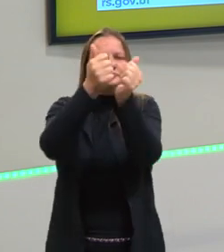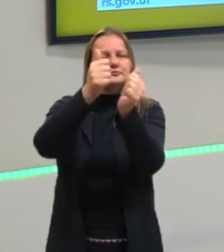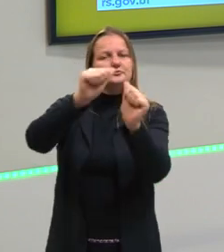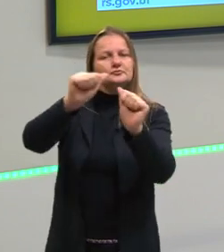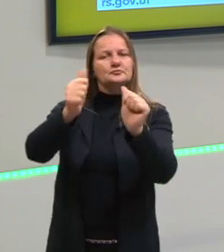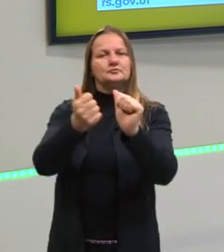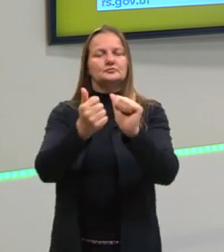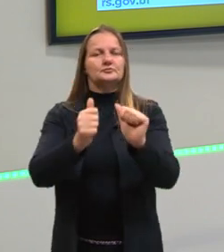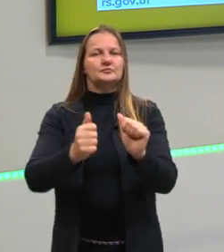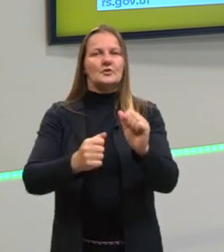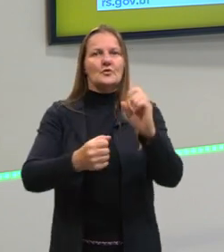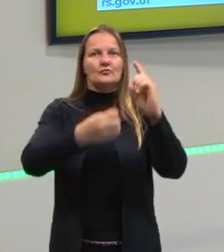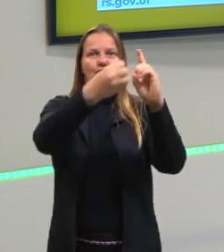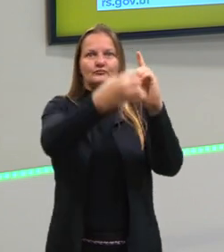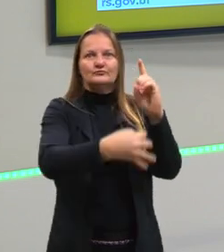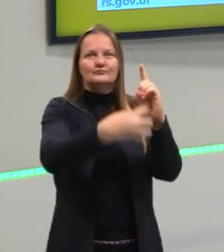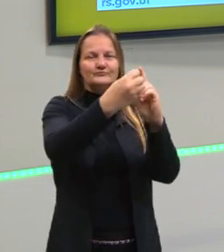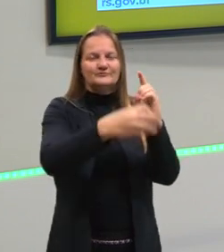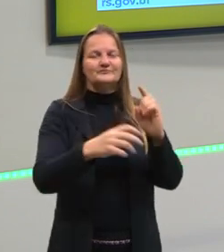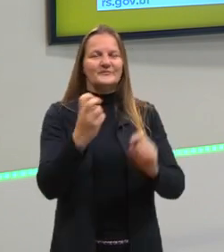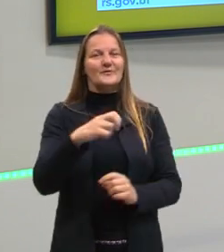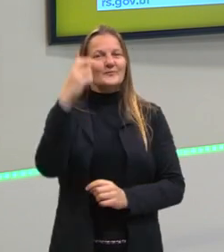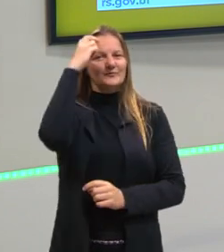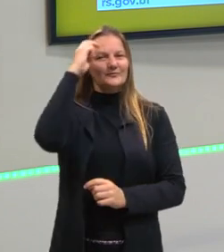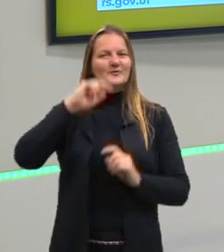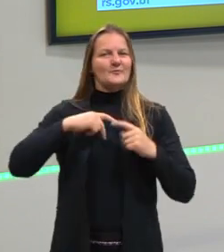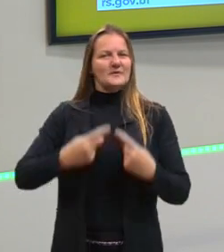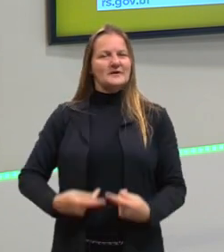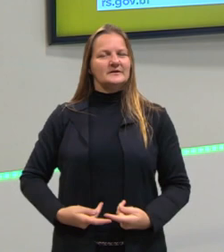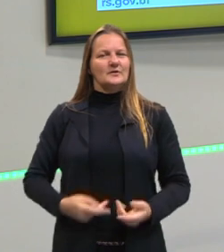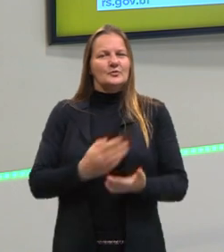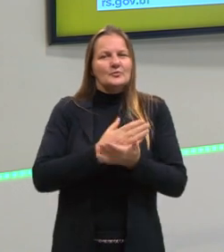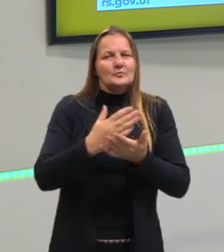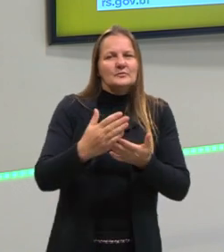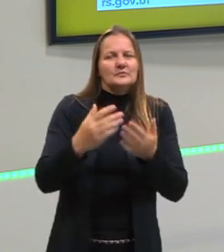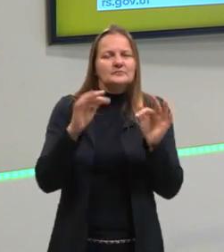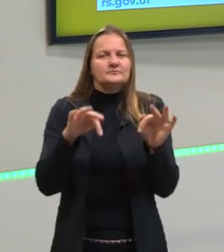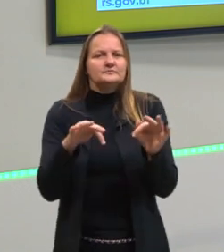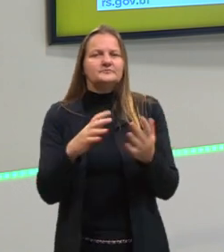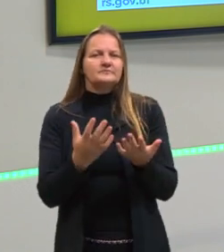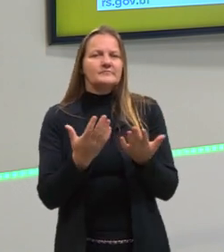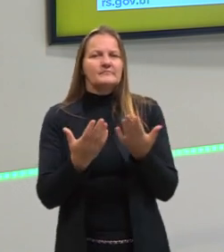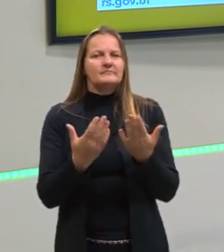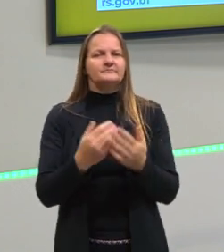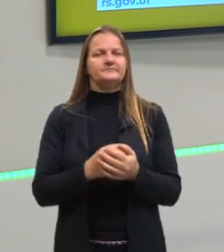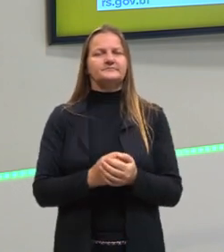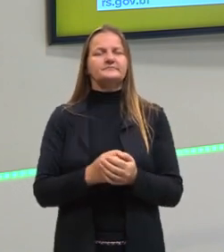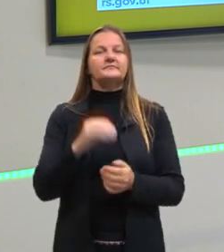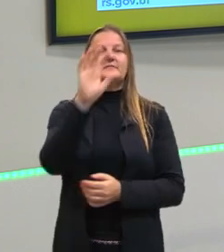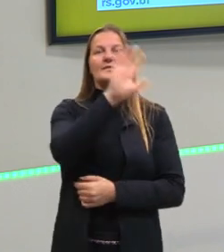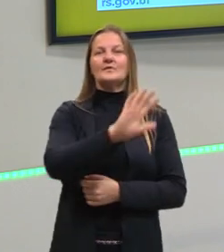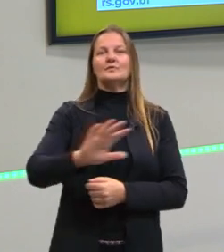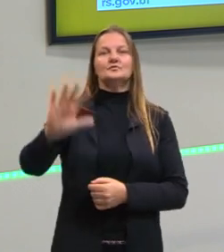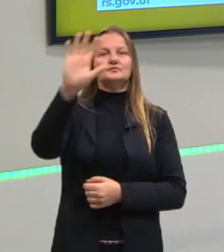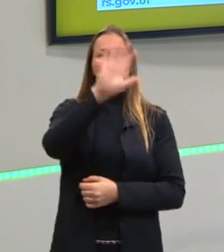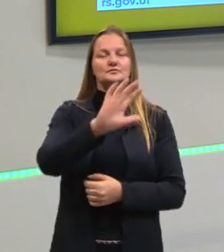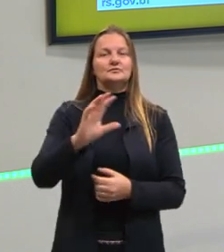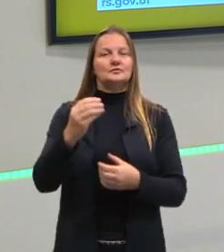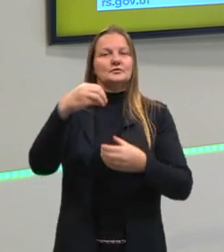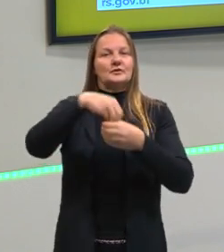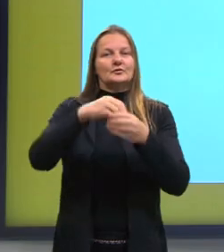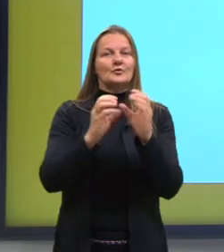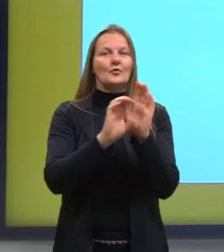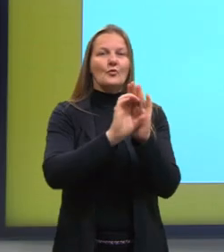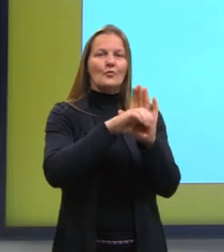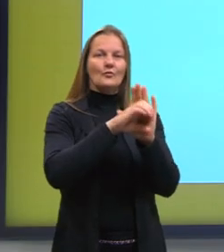entendermos a cultura humana, né? Onde começa a cultura, onde termina a natureza, essa abrangência da palavra cultura. Olha,